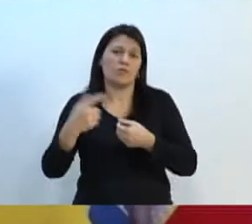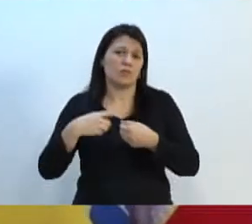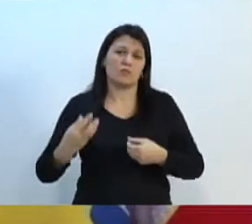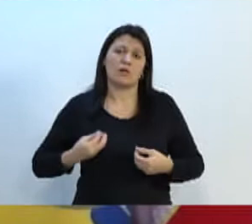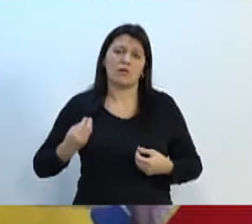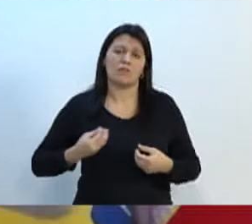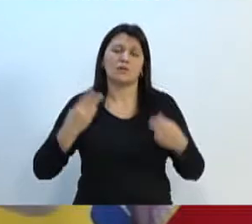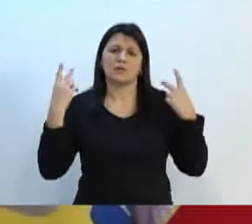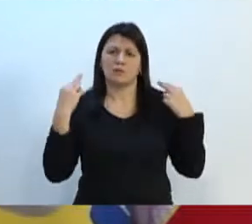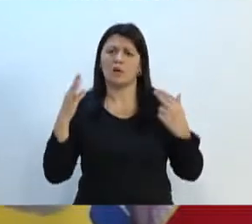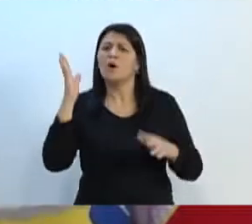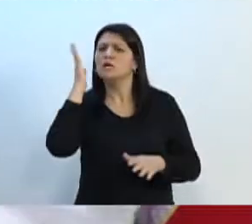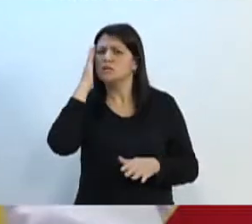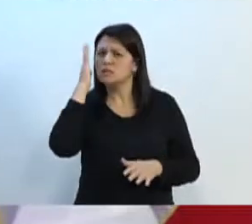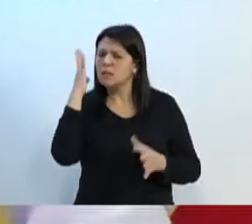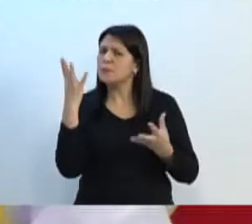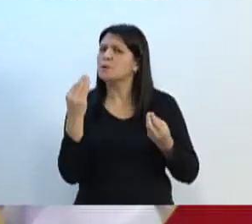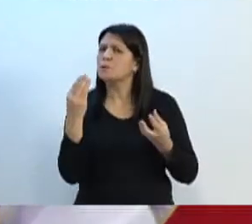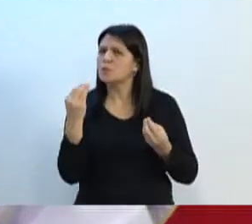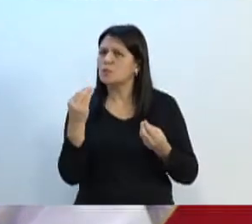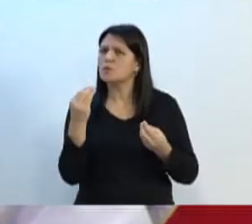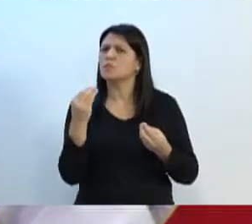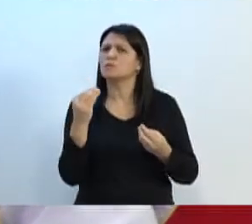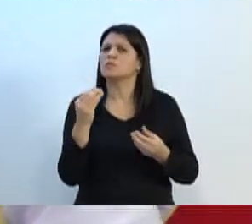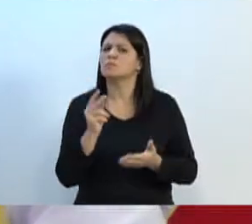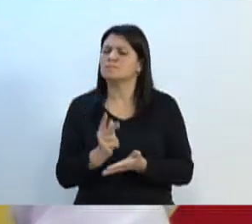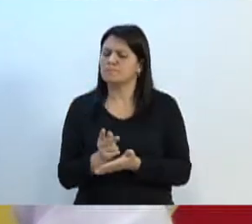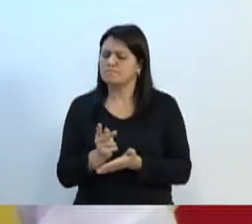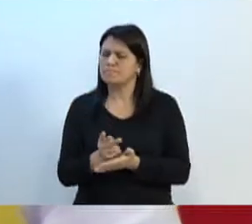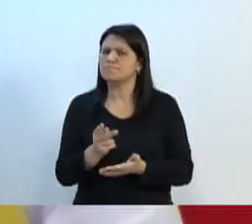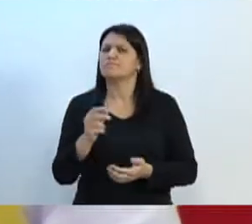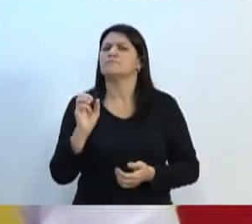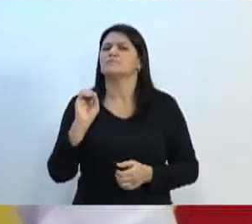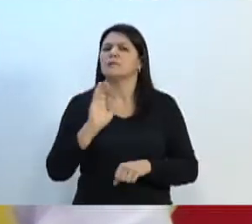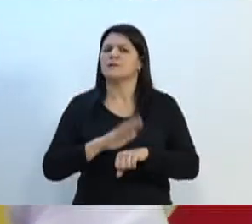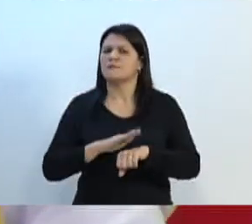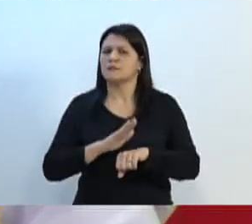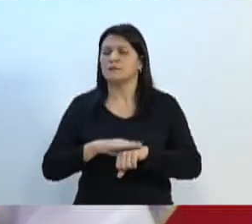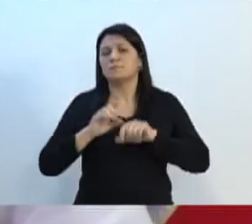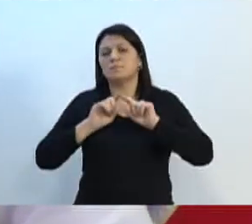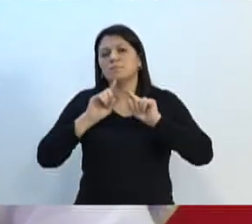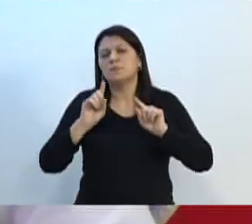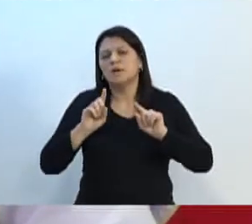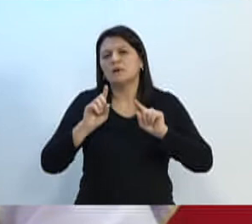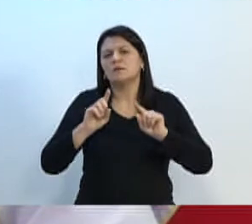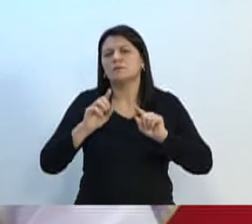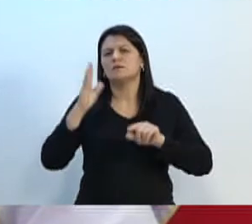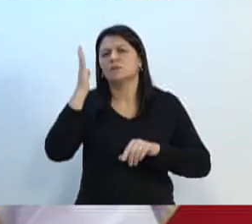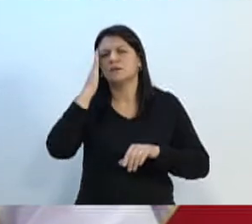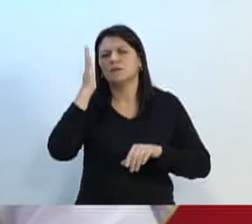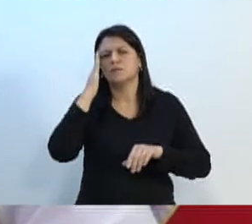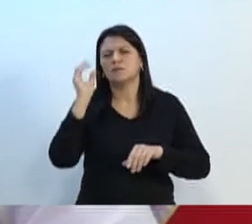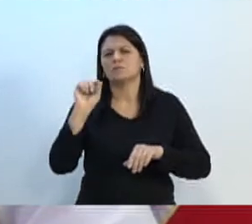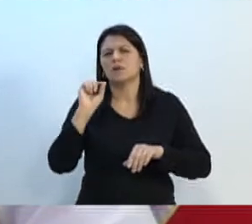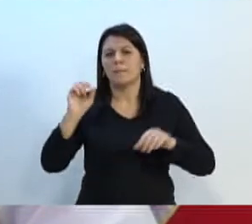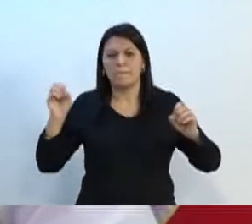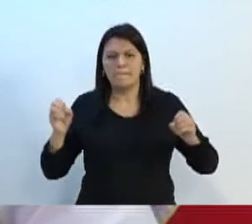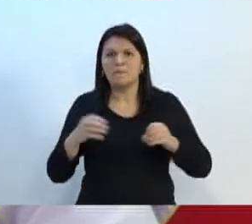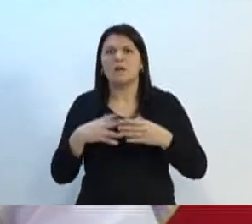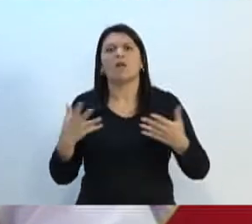que tem muito ainda para ser feito, mas eu sei que eles têm feito até milagre.